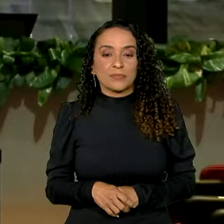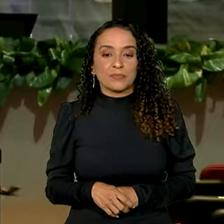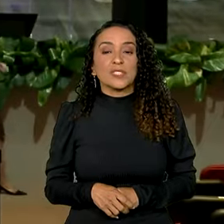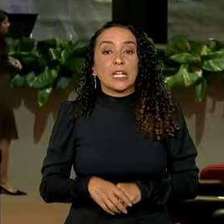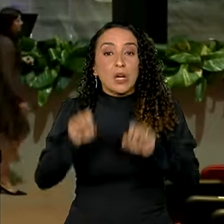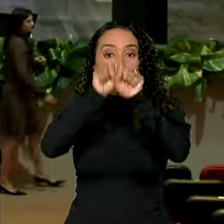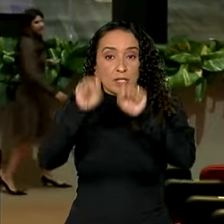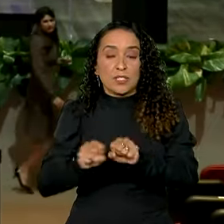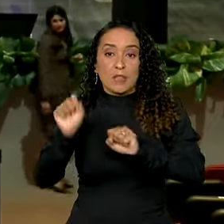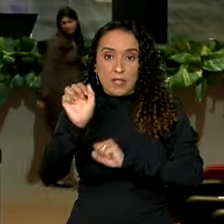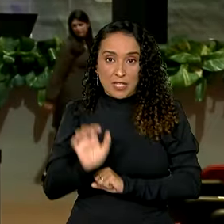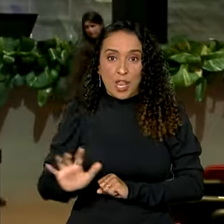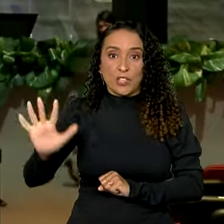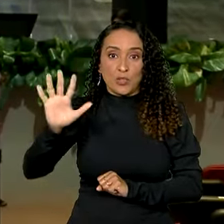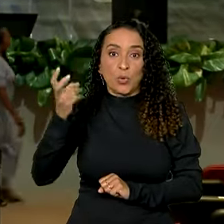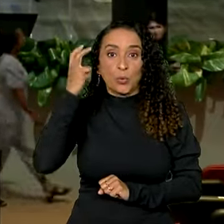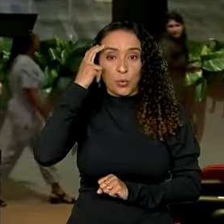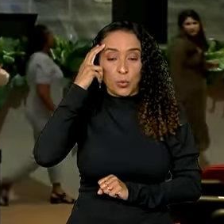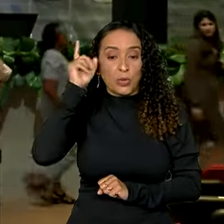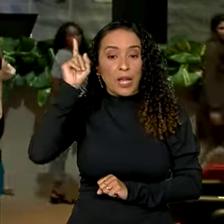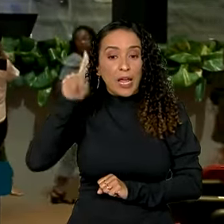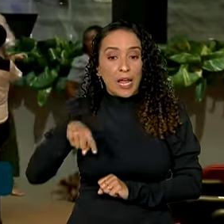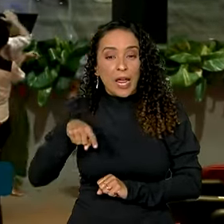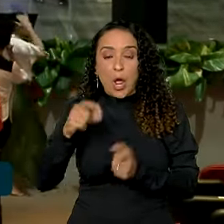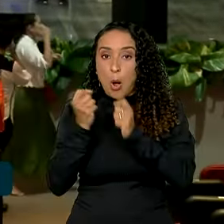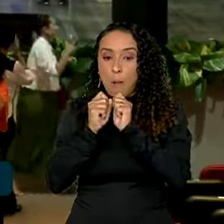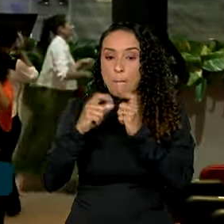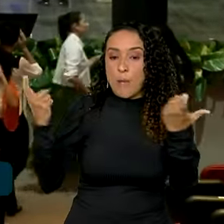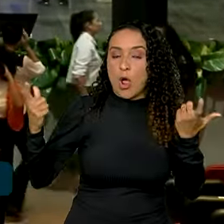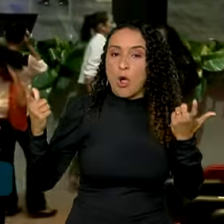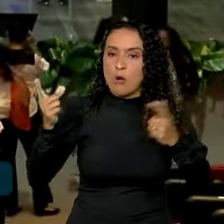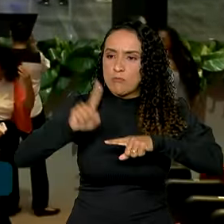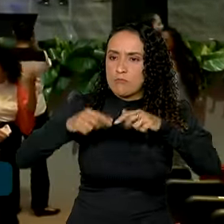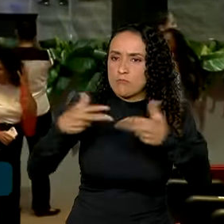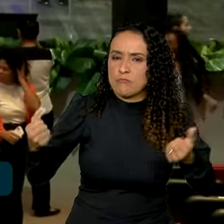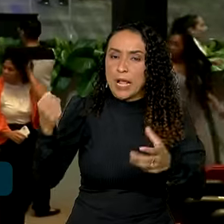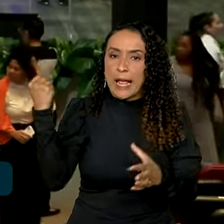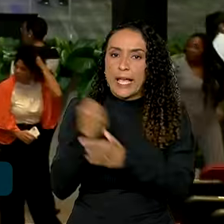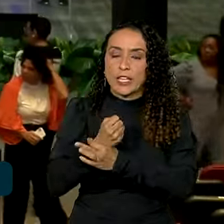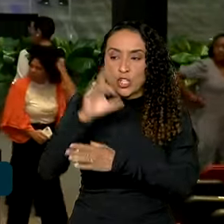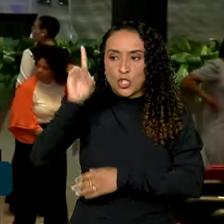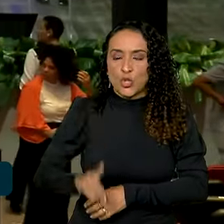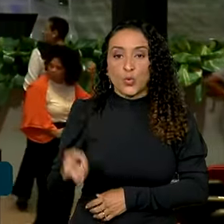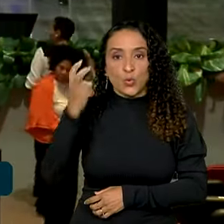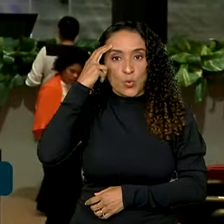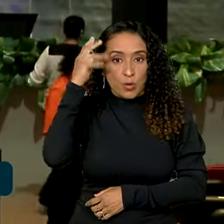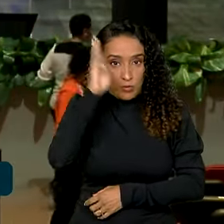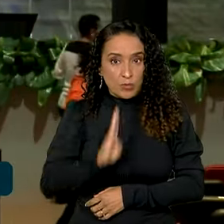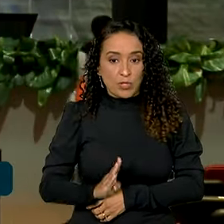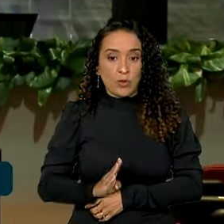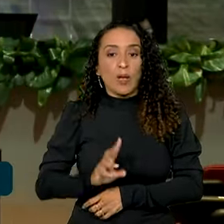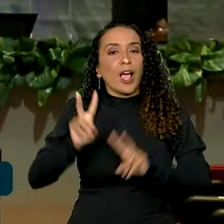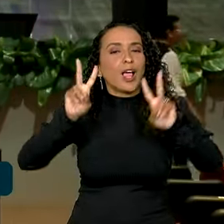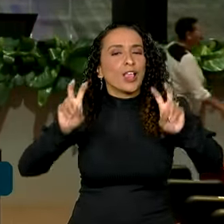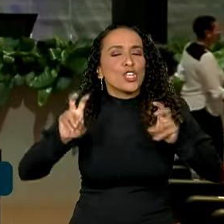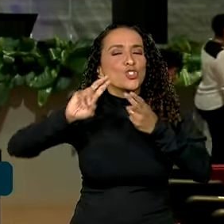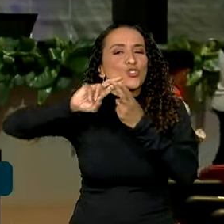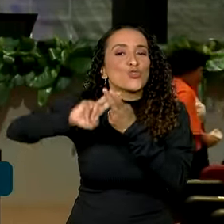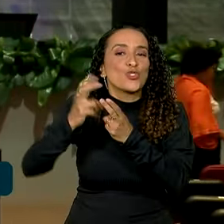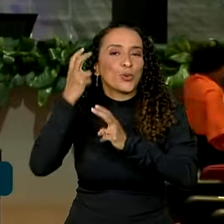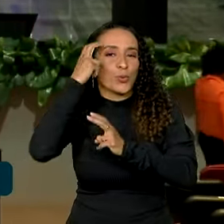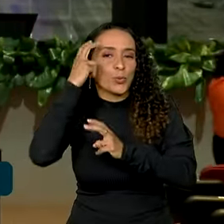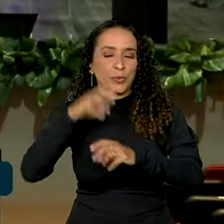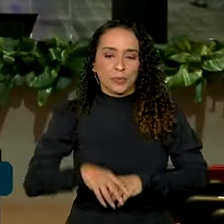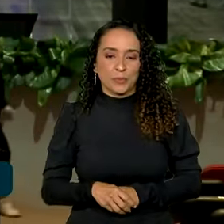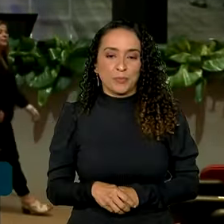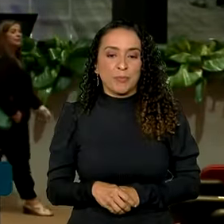O Sistema Nacional de Cultura é considerado o maior instrumento de garantia dos direitos culturais do país, chamado de SUS da cultura.